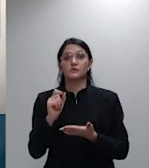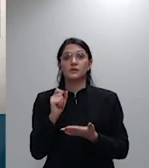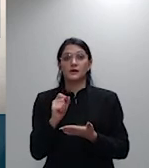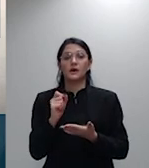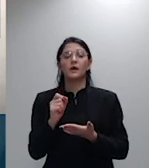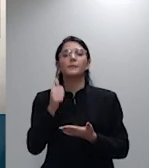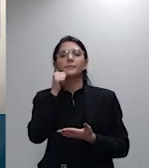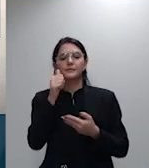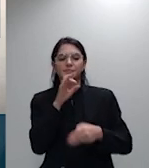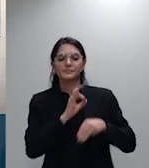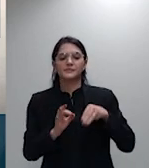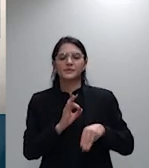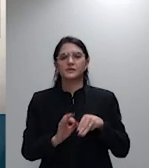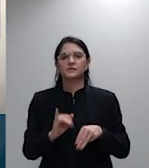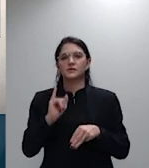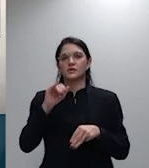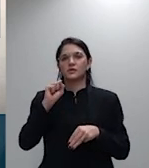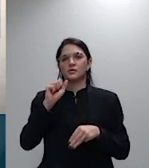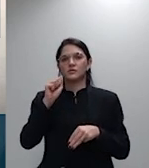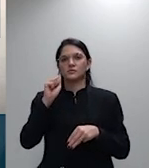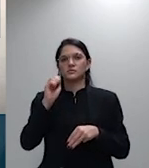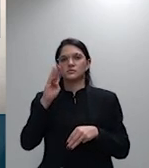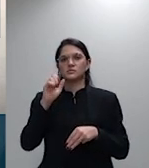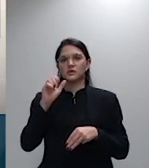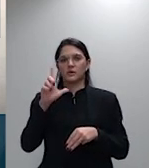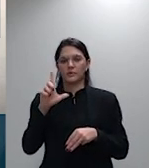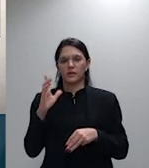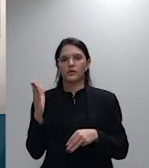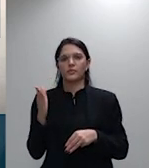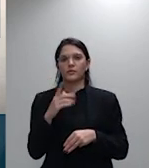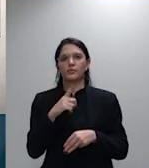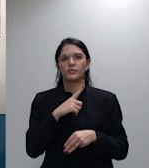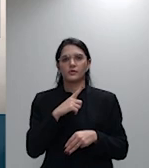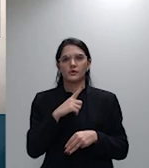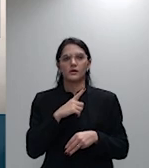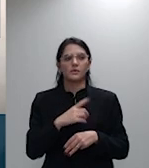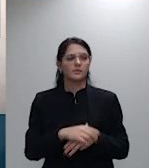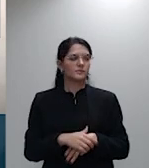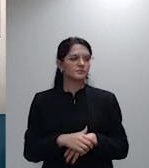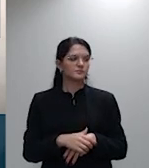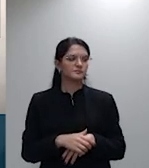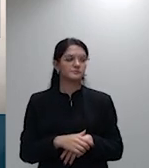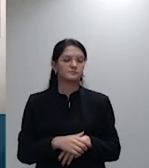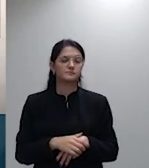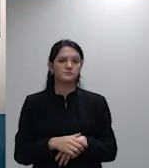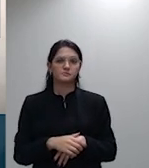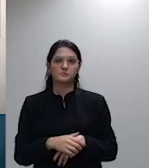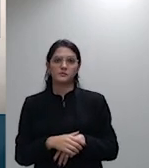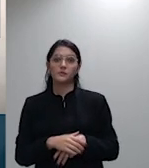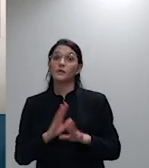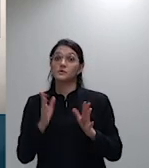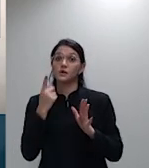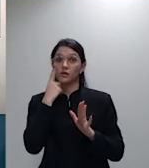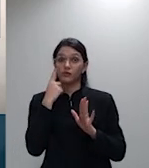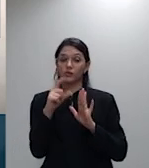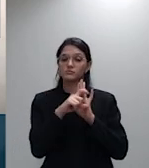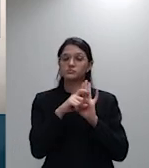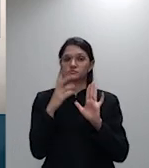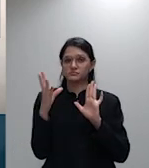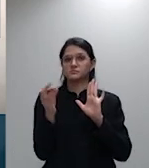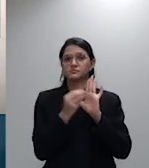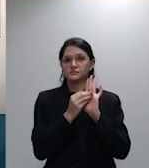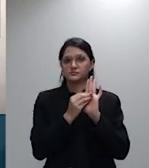E, senhor presidente, já vou para a parte da tese, a tese, acho que já, os julgados da turma já